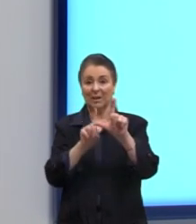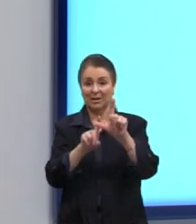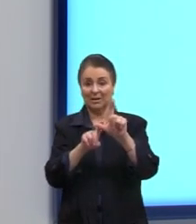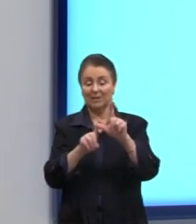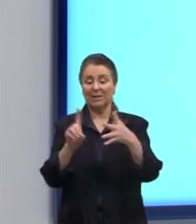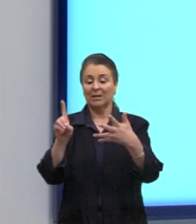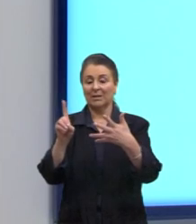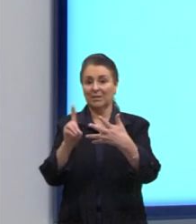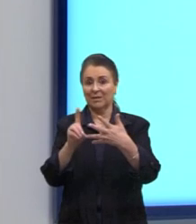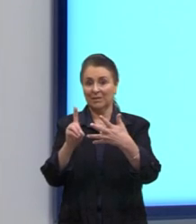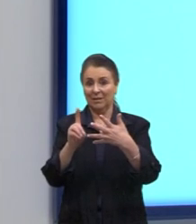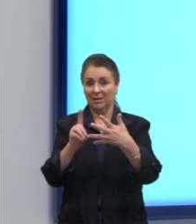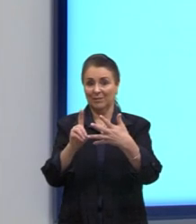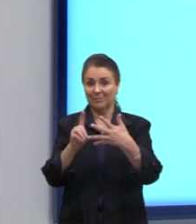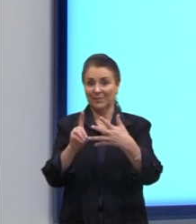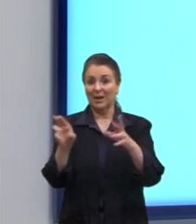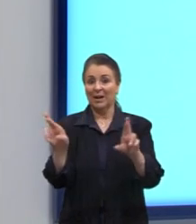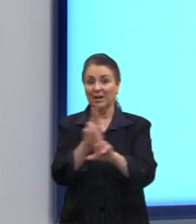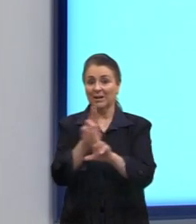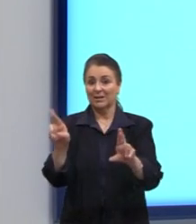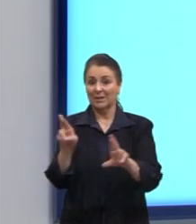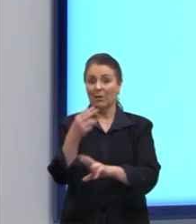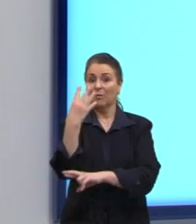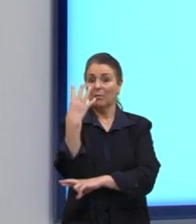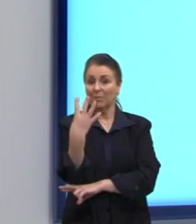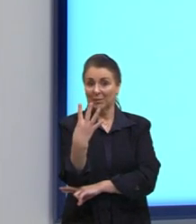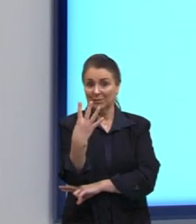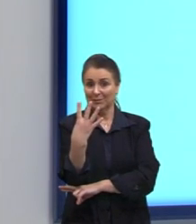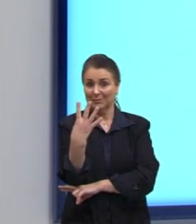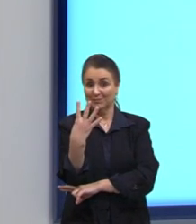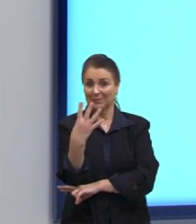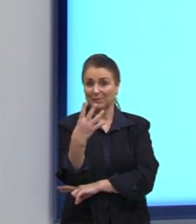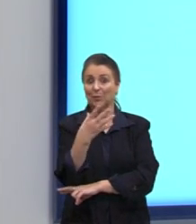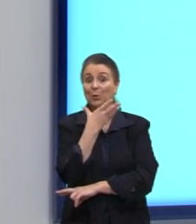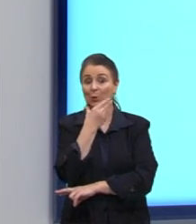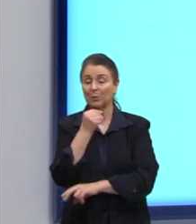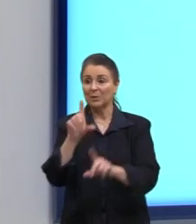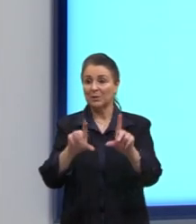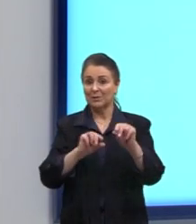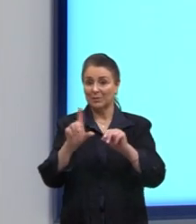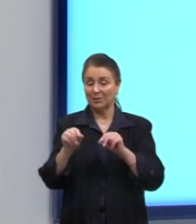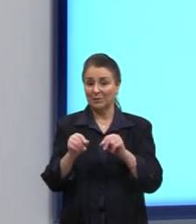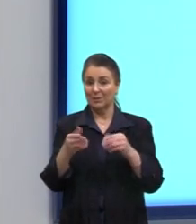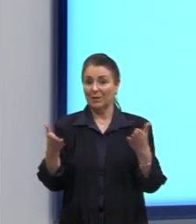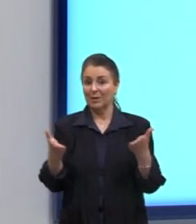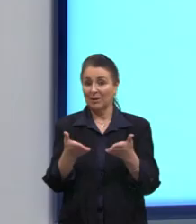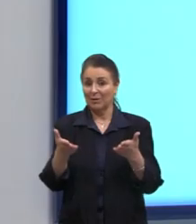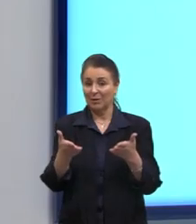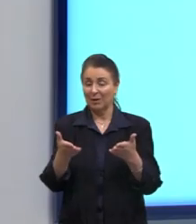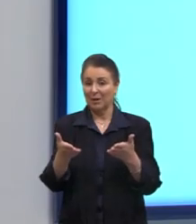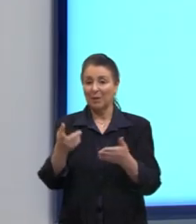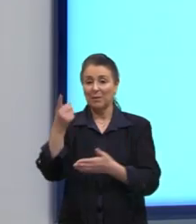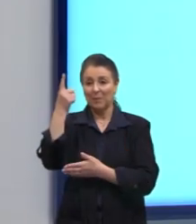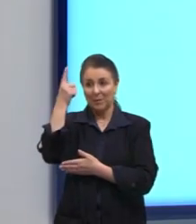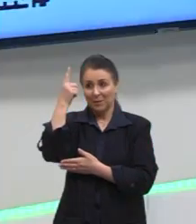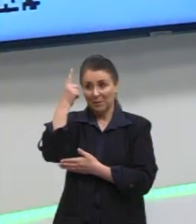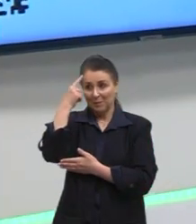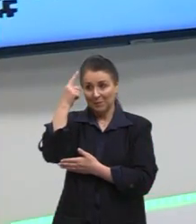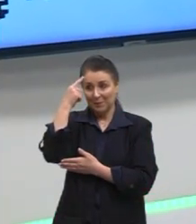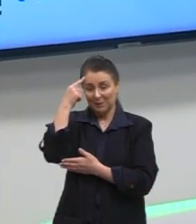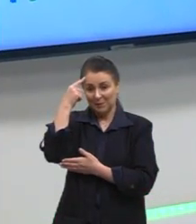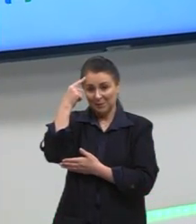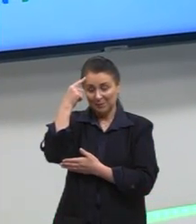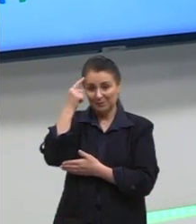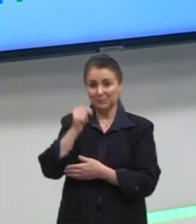4 foi a relação escolhida pelo instalador agora gente vamos refletir um pouquinho sobre essa questão né